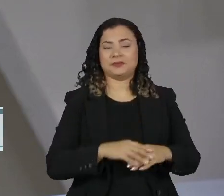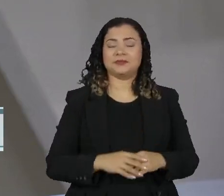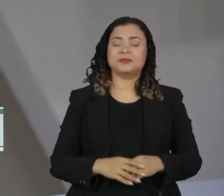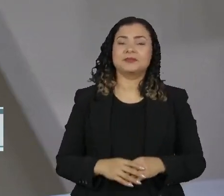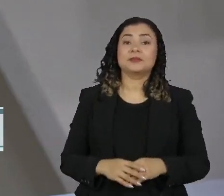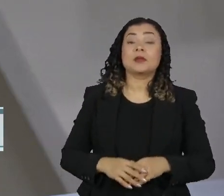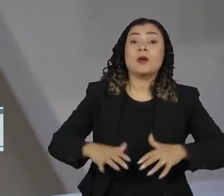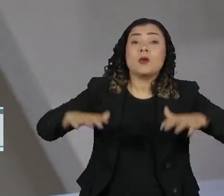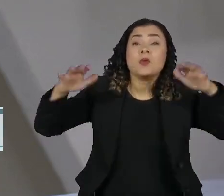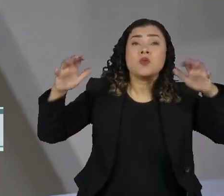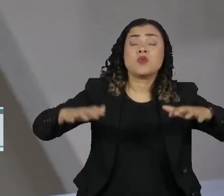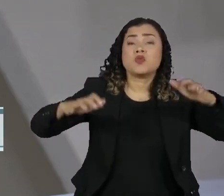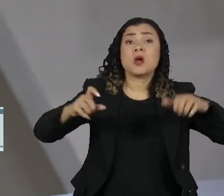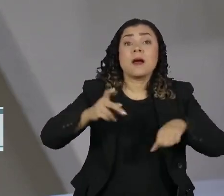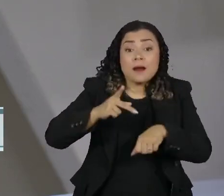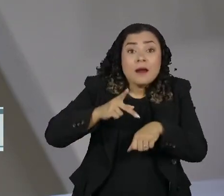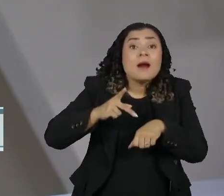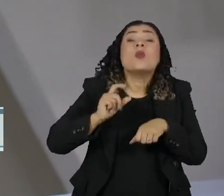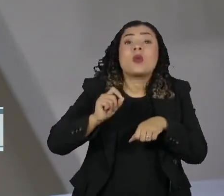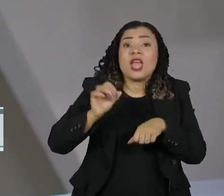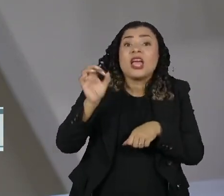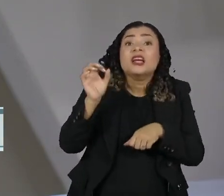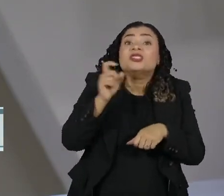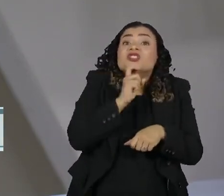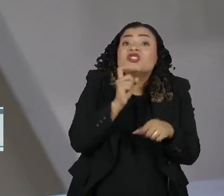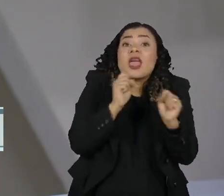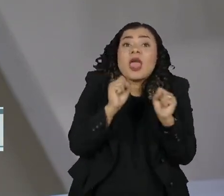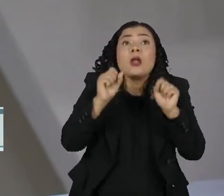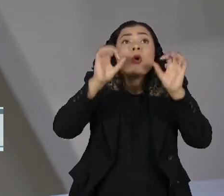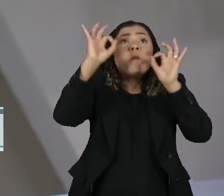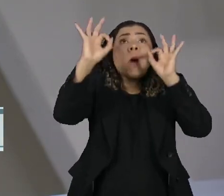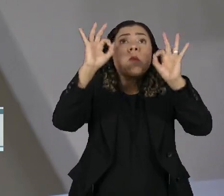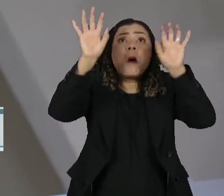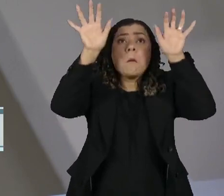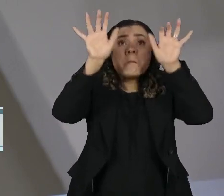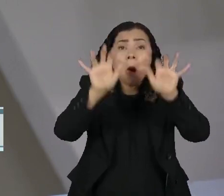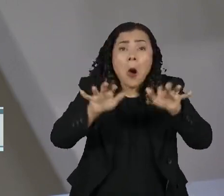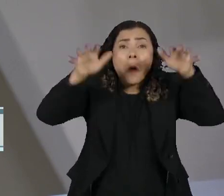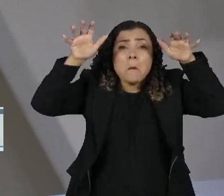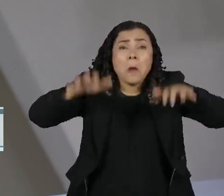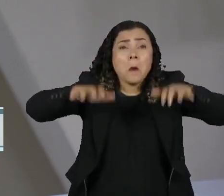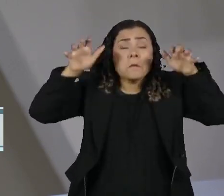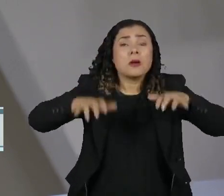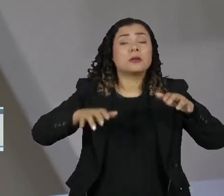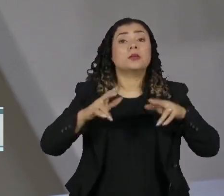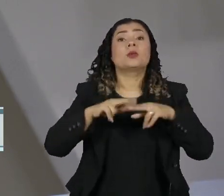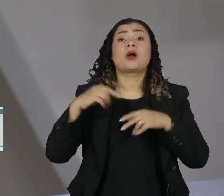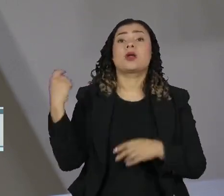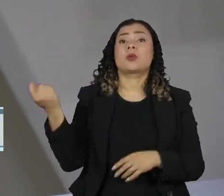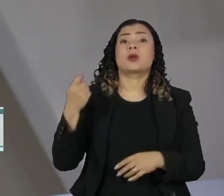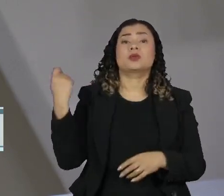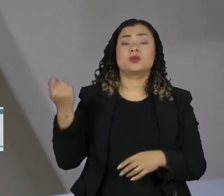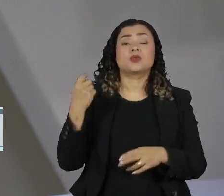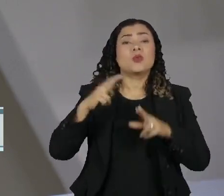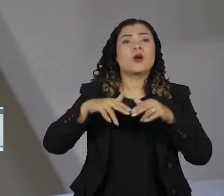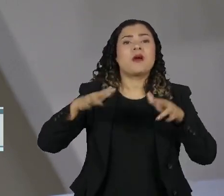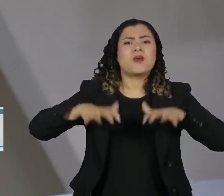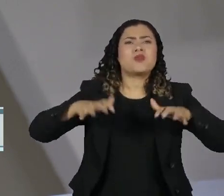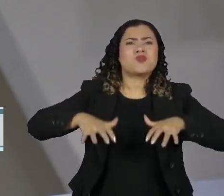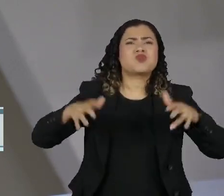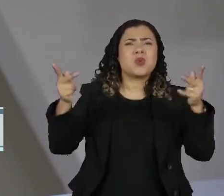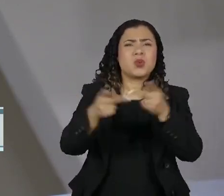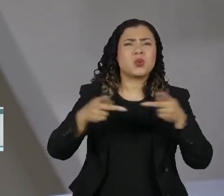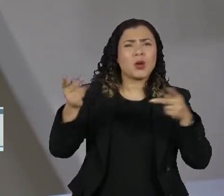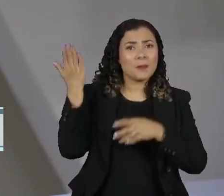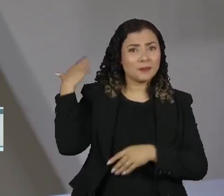Temporais com granizo atingiram diversas cidades no Rio Grande do Sul, estado que tenta se recuperar após um ciclone que causou